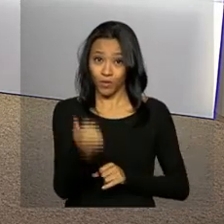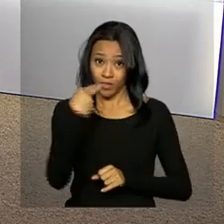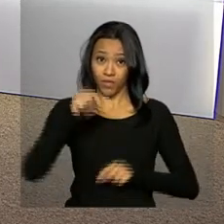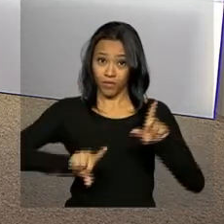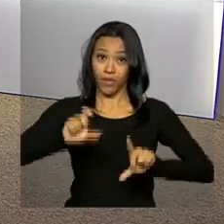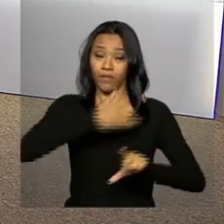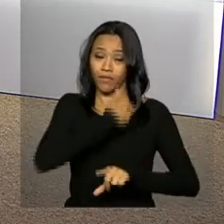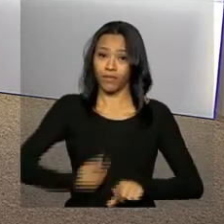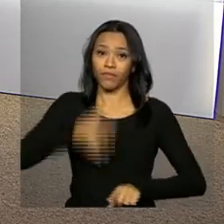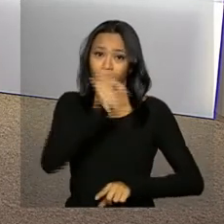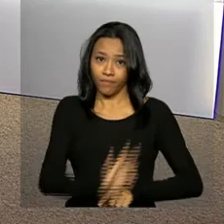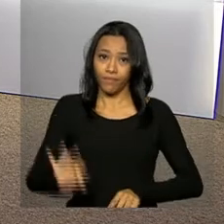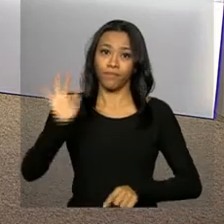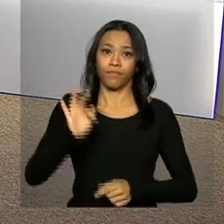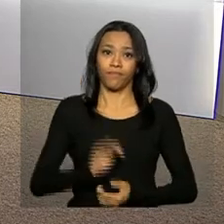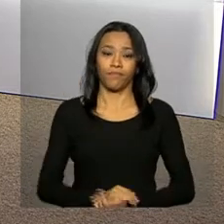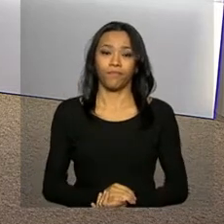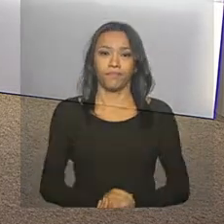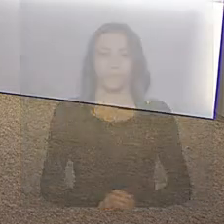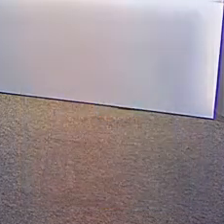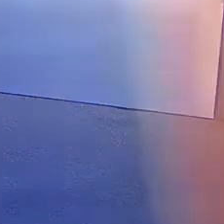NBR, na TV do Governo Federal.